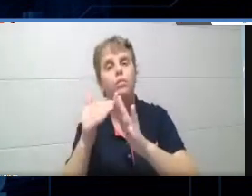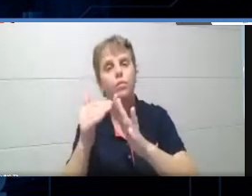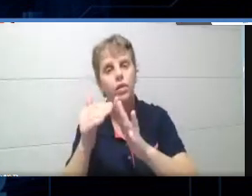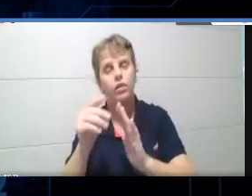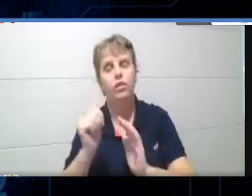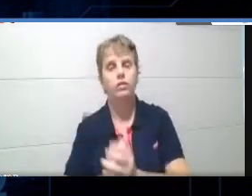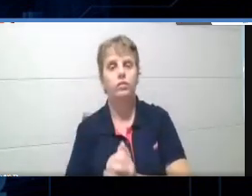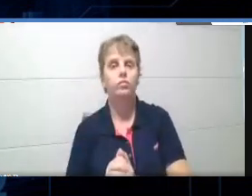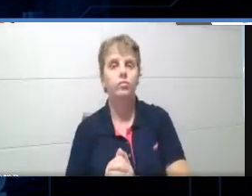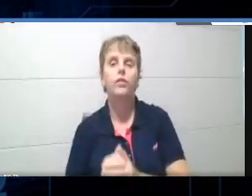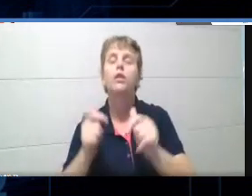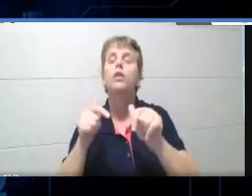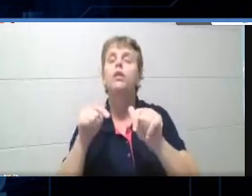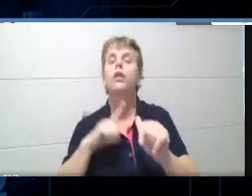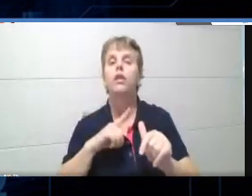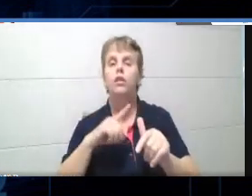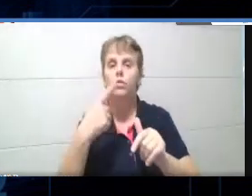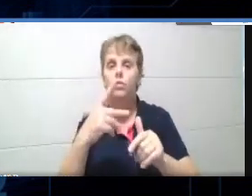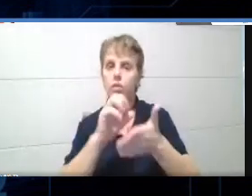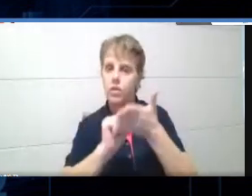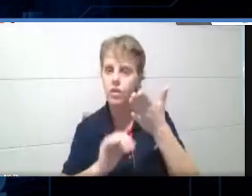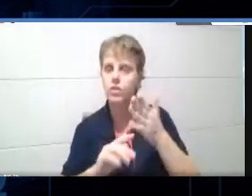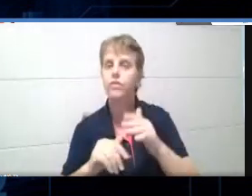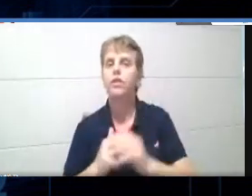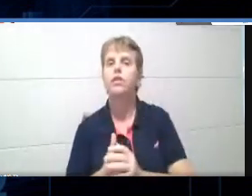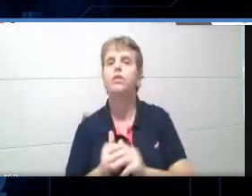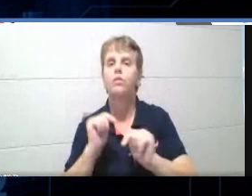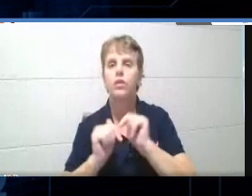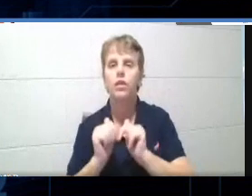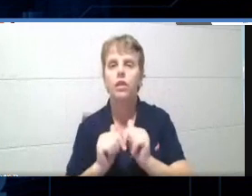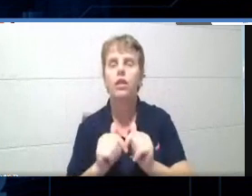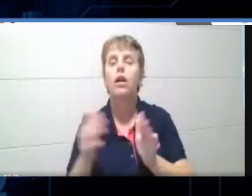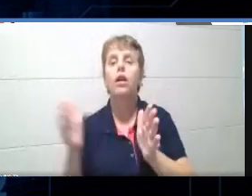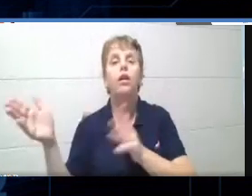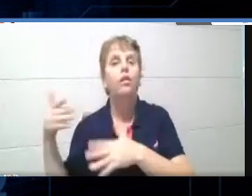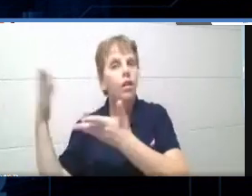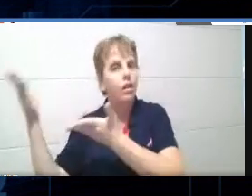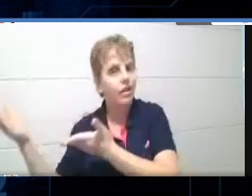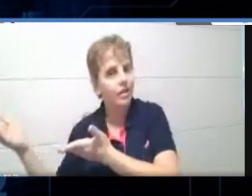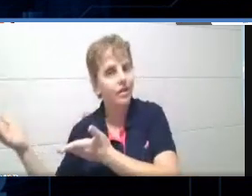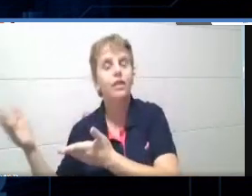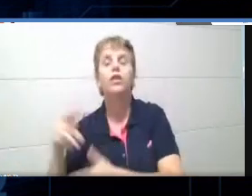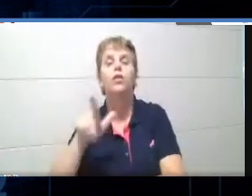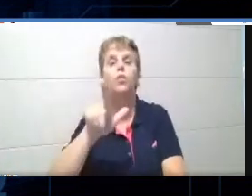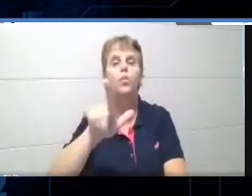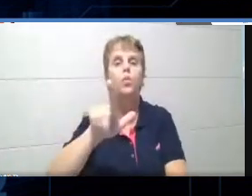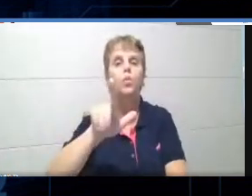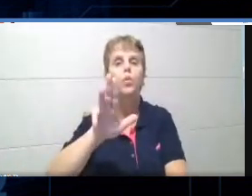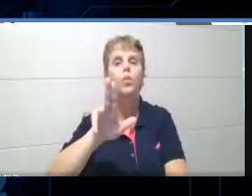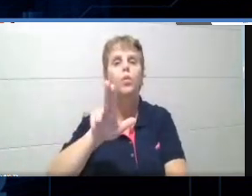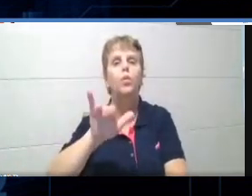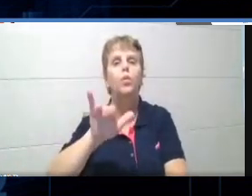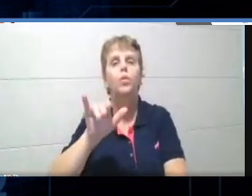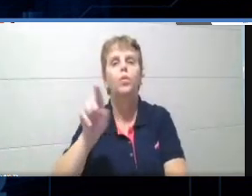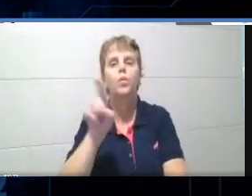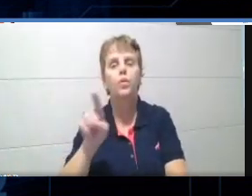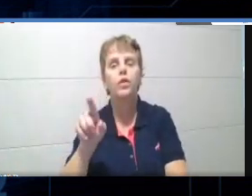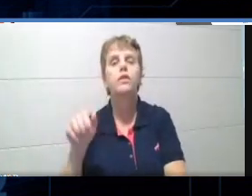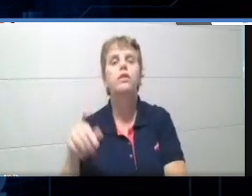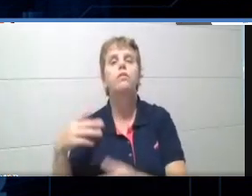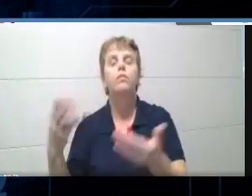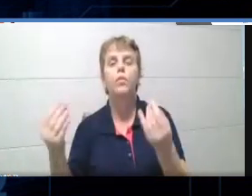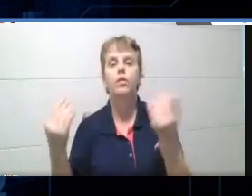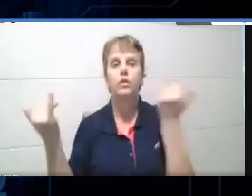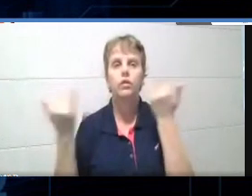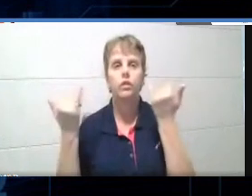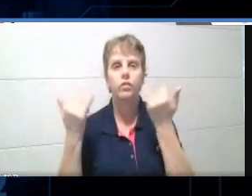tem as suas atividades, beleza? Bom, é com você agora, Luiz, o Luiz vai trazer um monte de informações pra